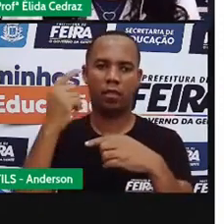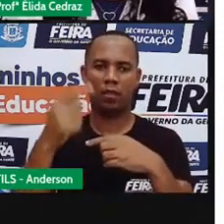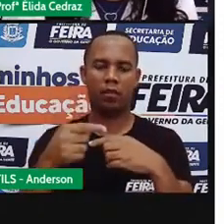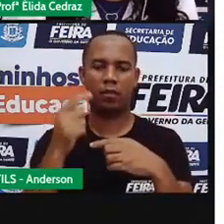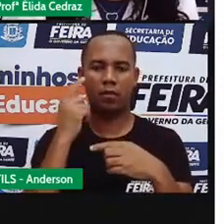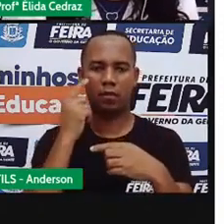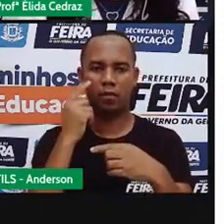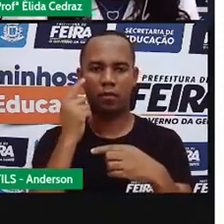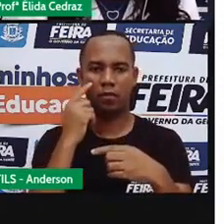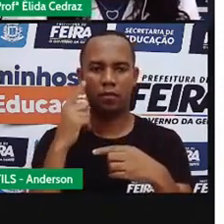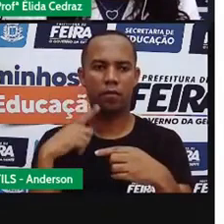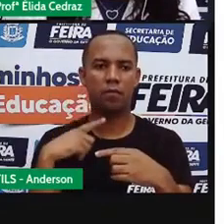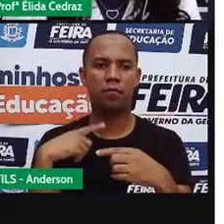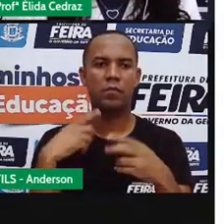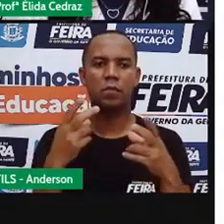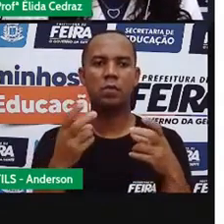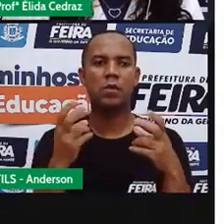porta?